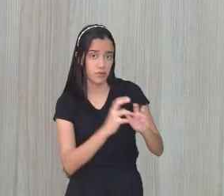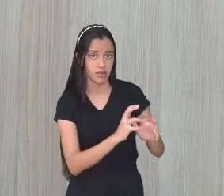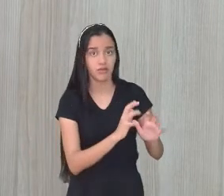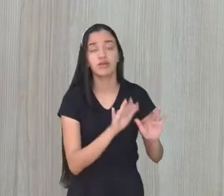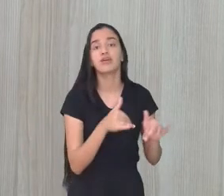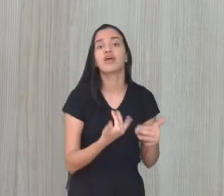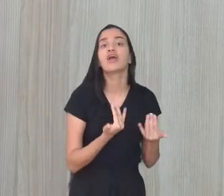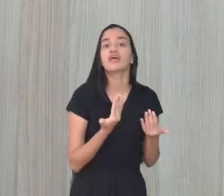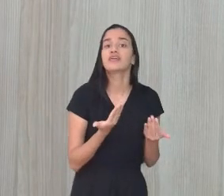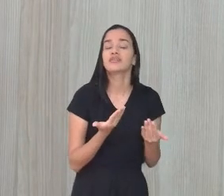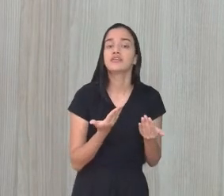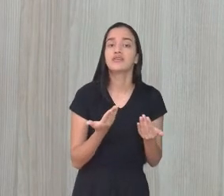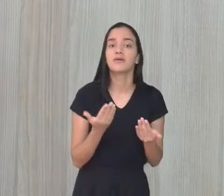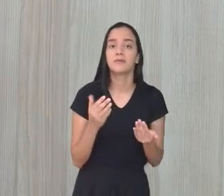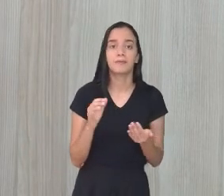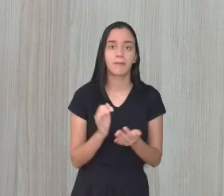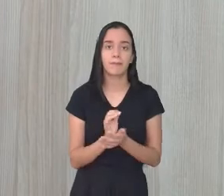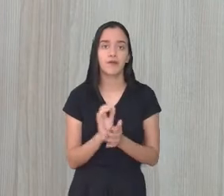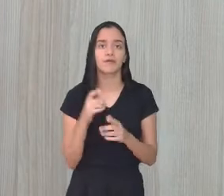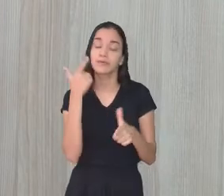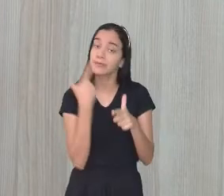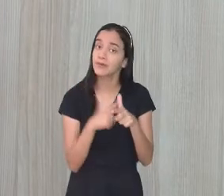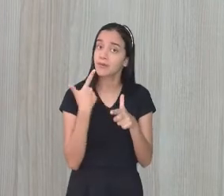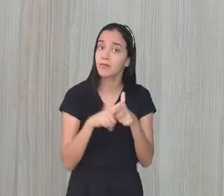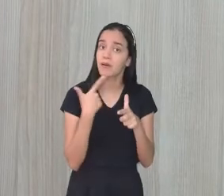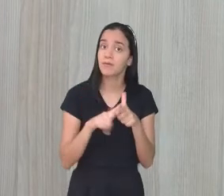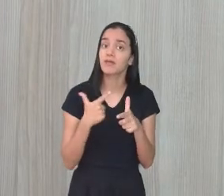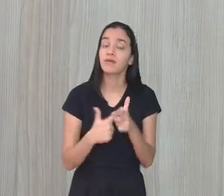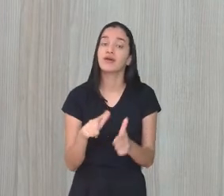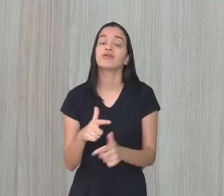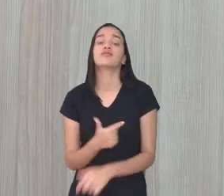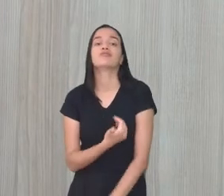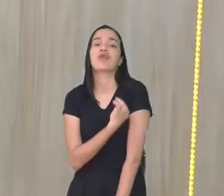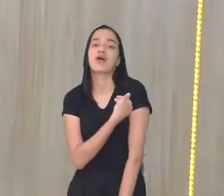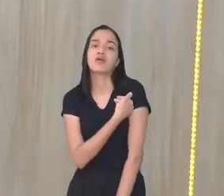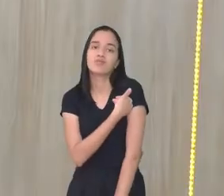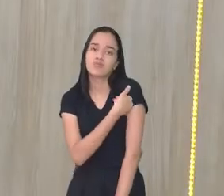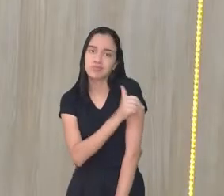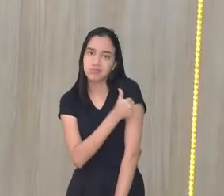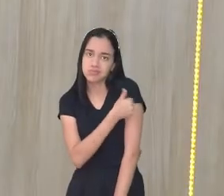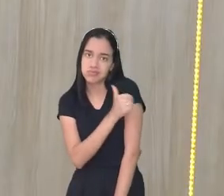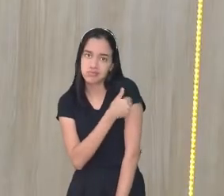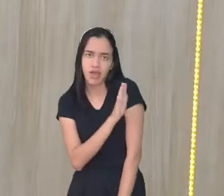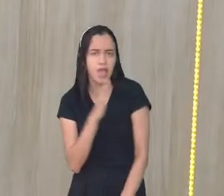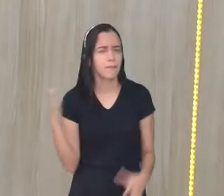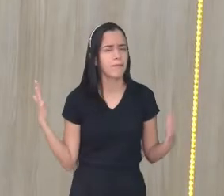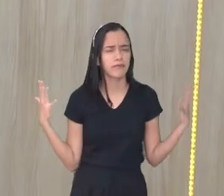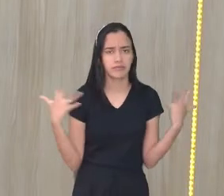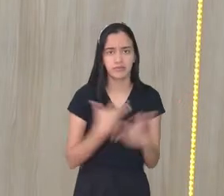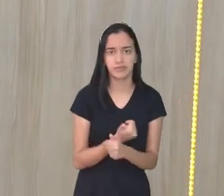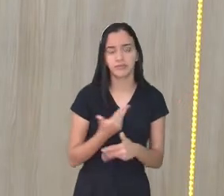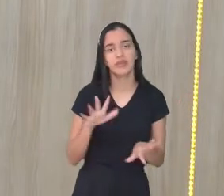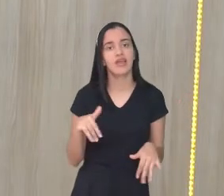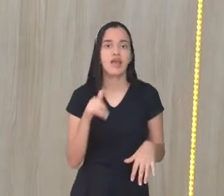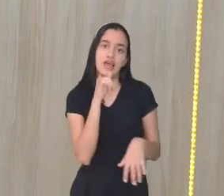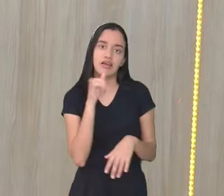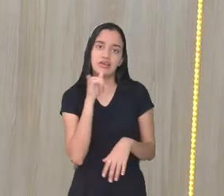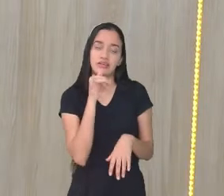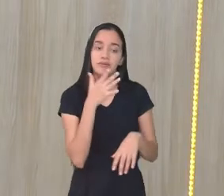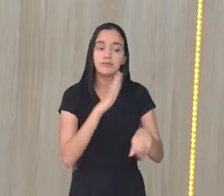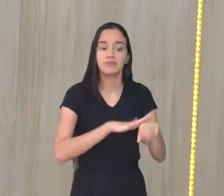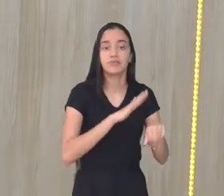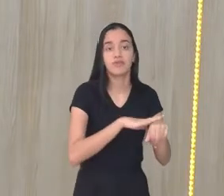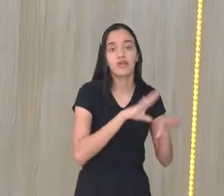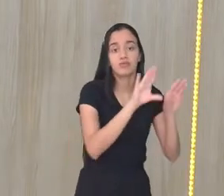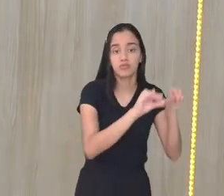Então, é um grande crivo aí para diminuição de preconceito. Isso é muito bom, não é, professora Viviane? Quando estamos saindo de um momento